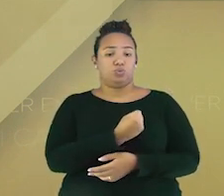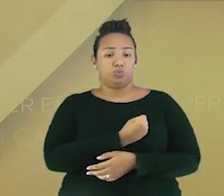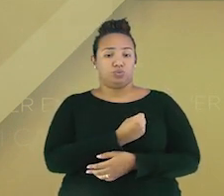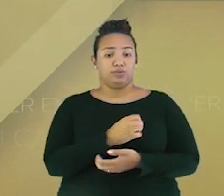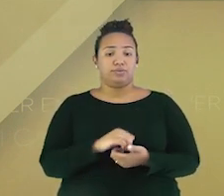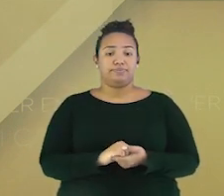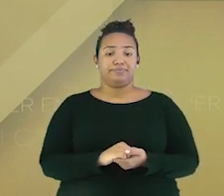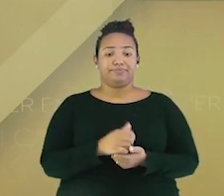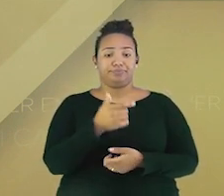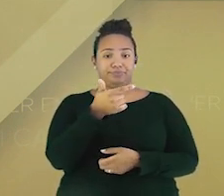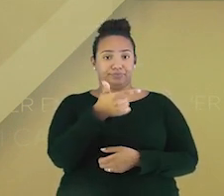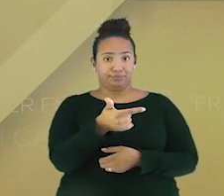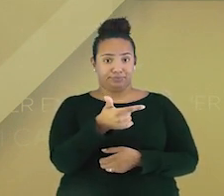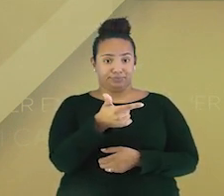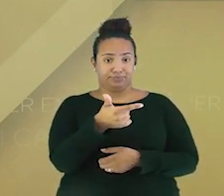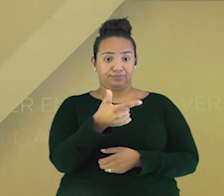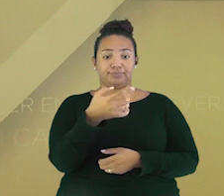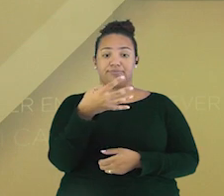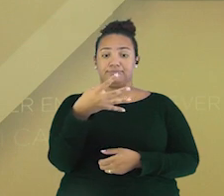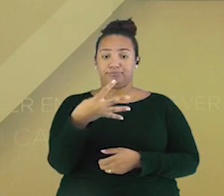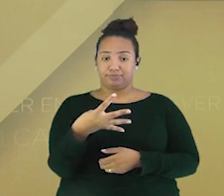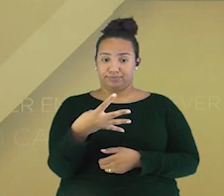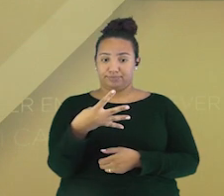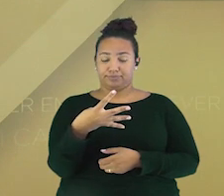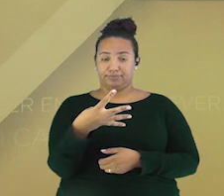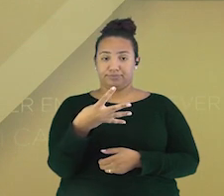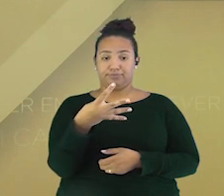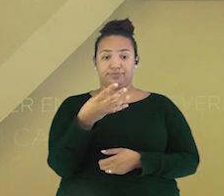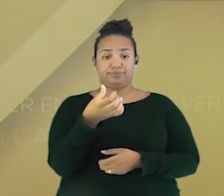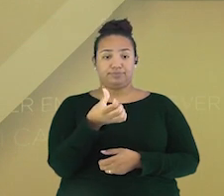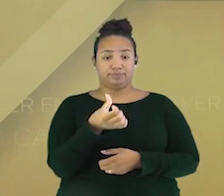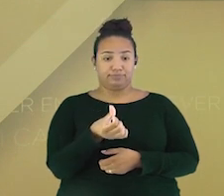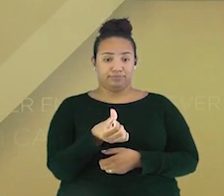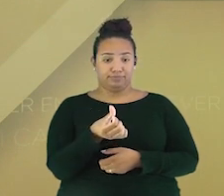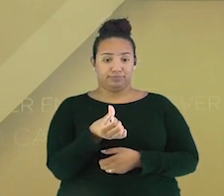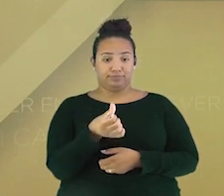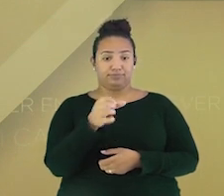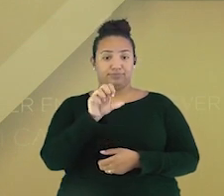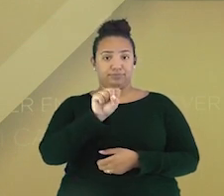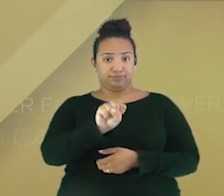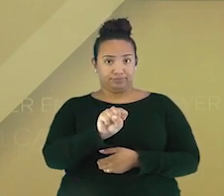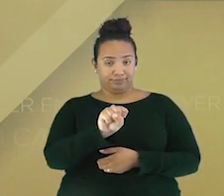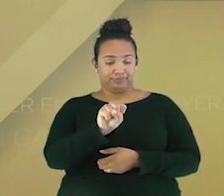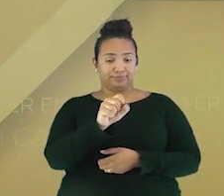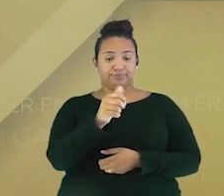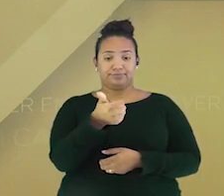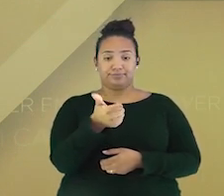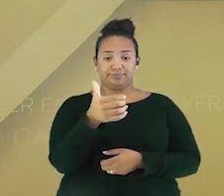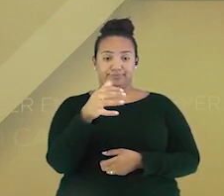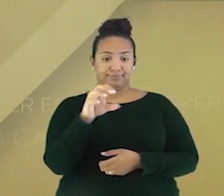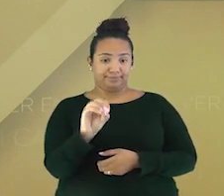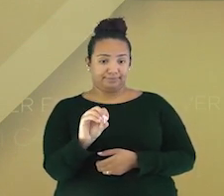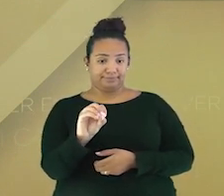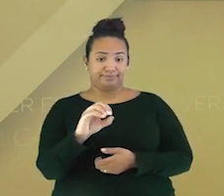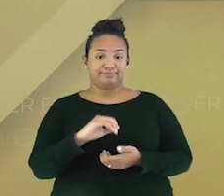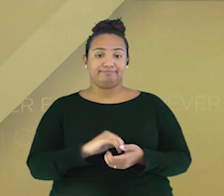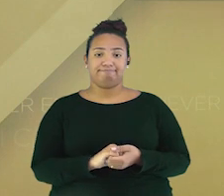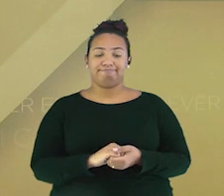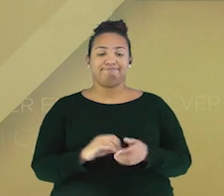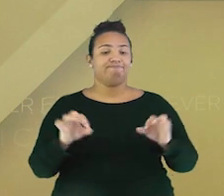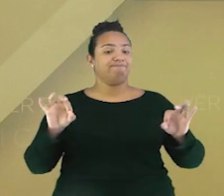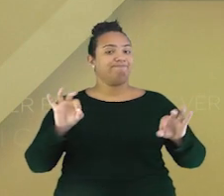2, 4, 6, 8 e 10. Pronto.